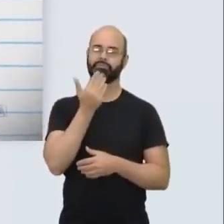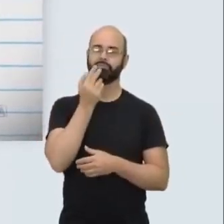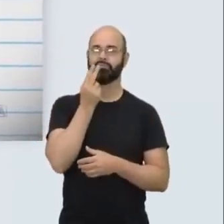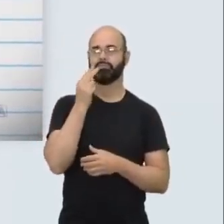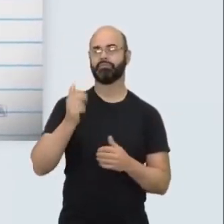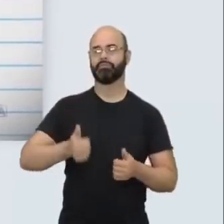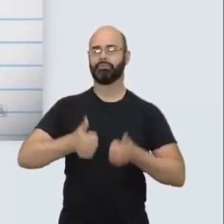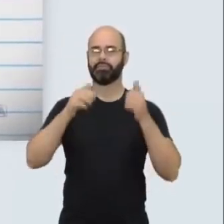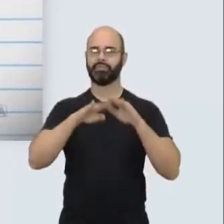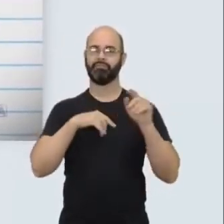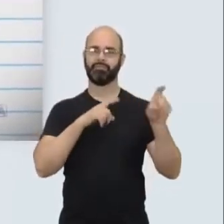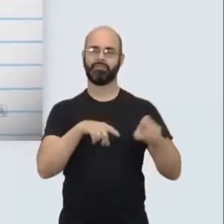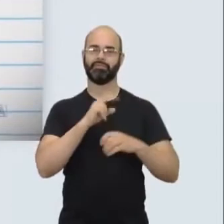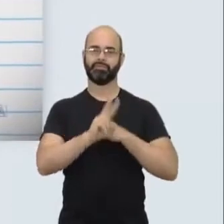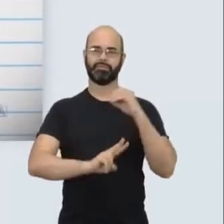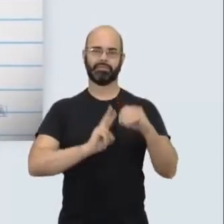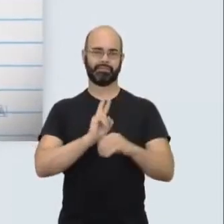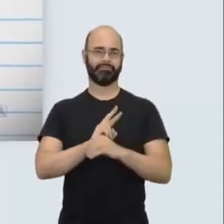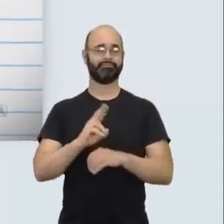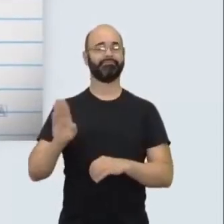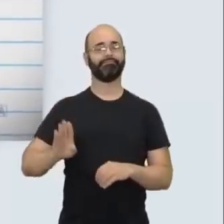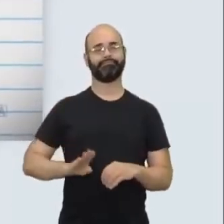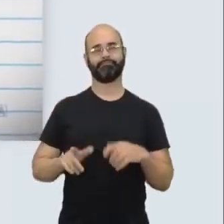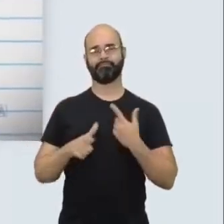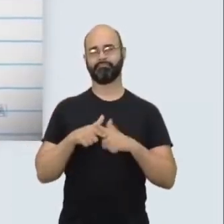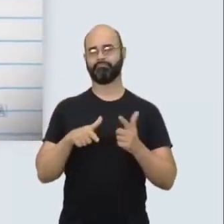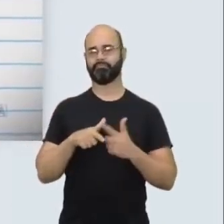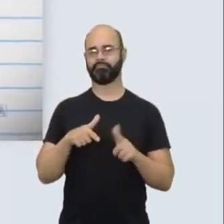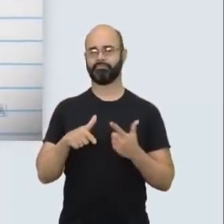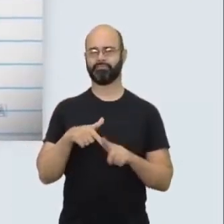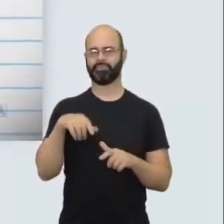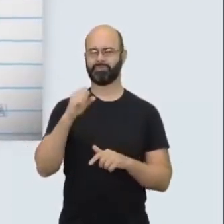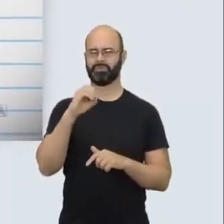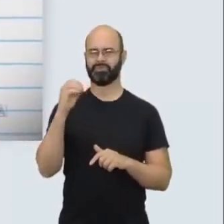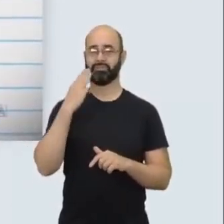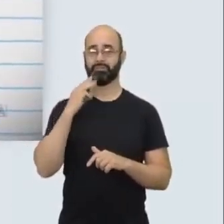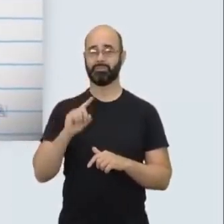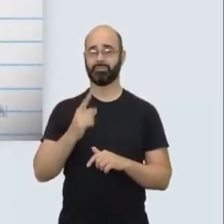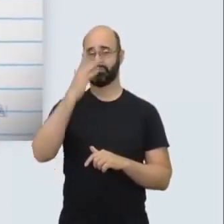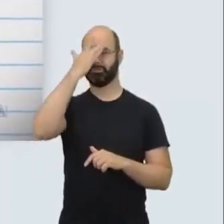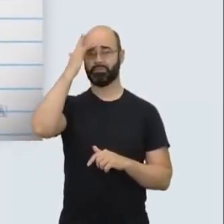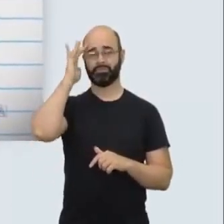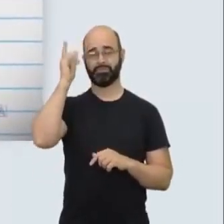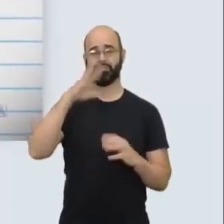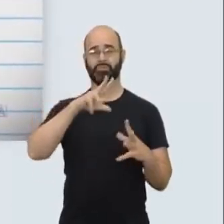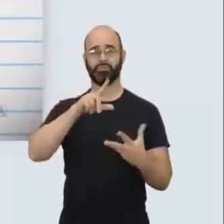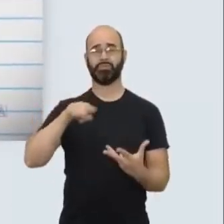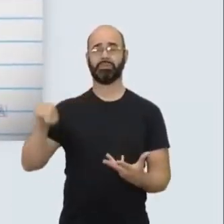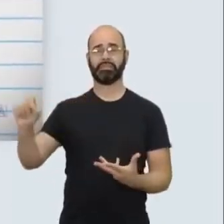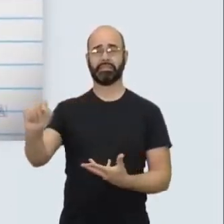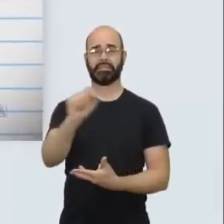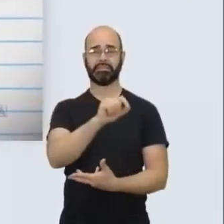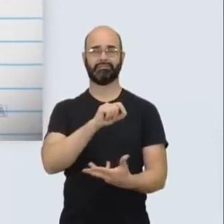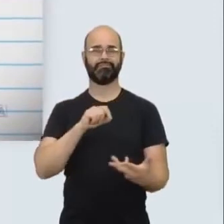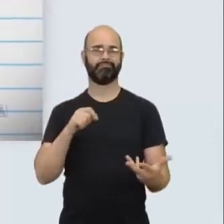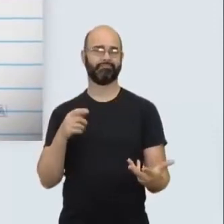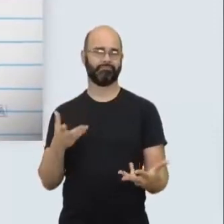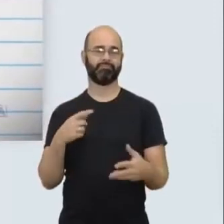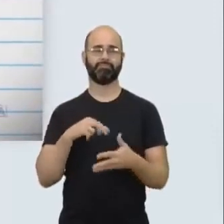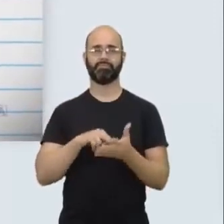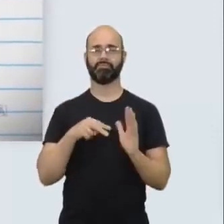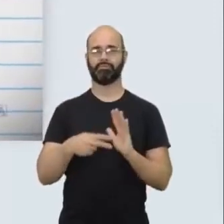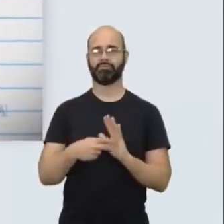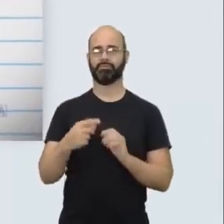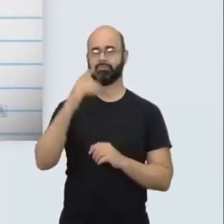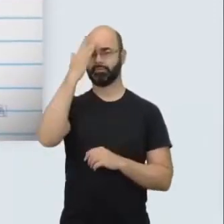agricultura sustentável. A fome é um problema que aflige cerca de 800 milhões de pessoas ao redor do mundo. Ou seja, uma em